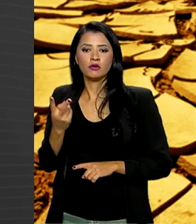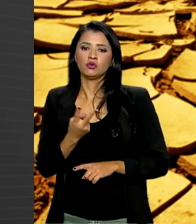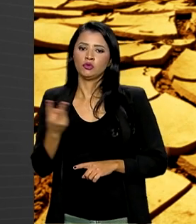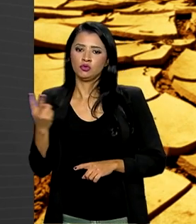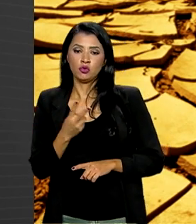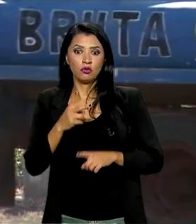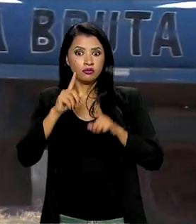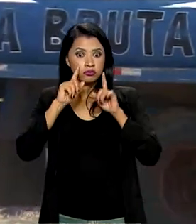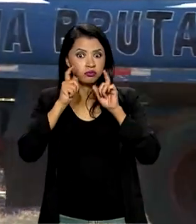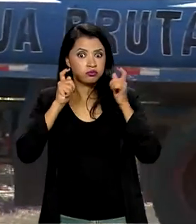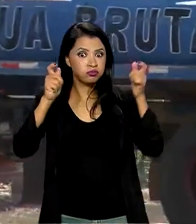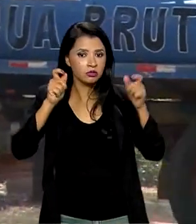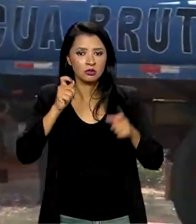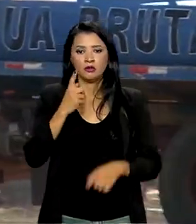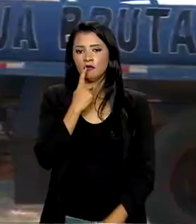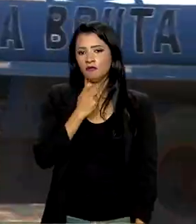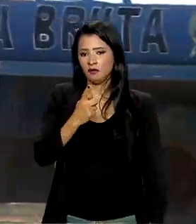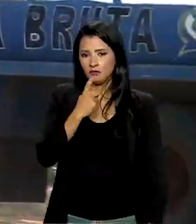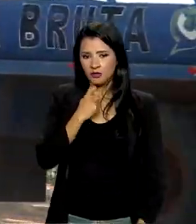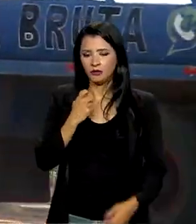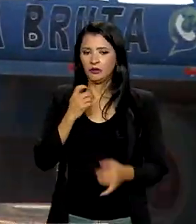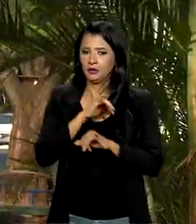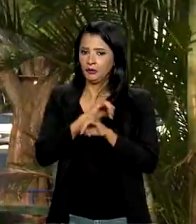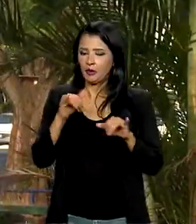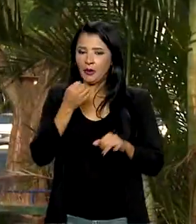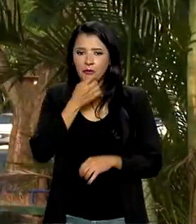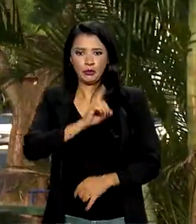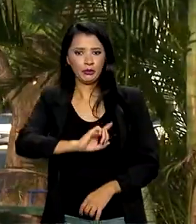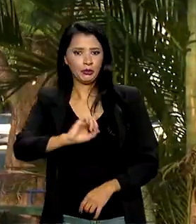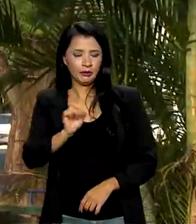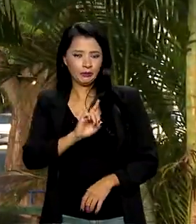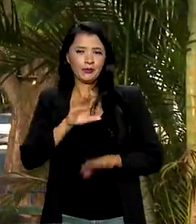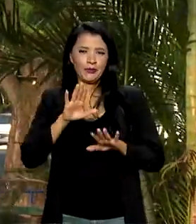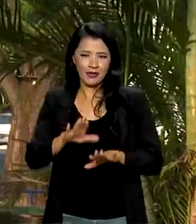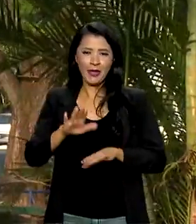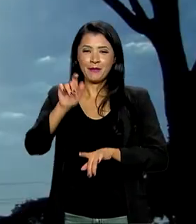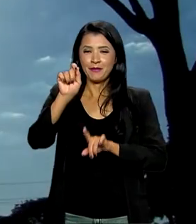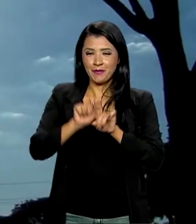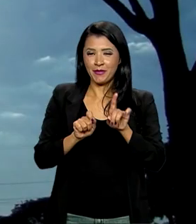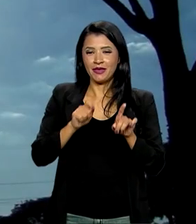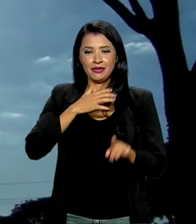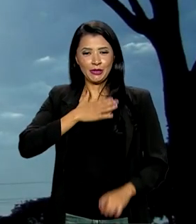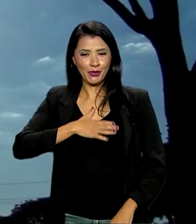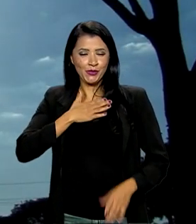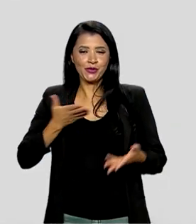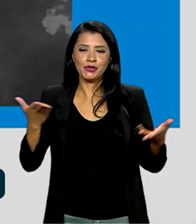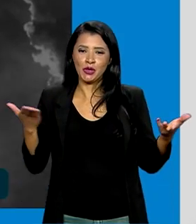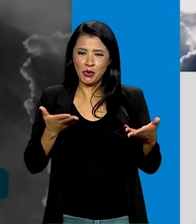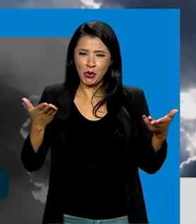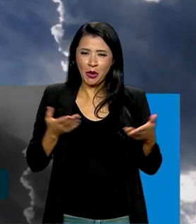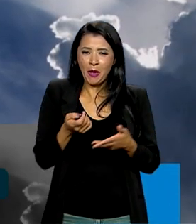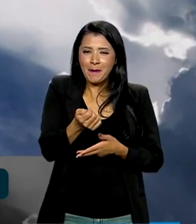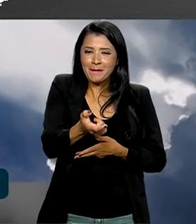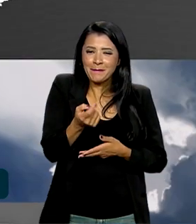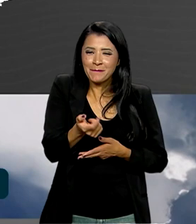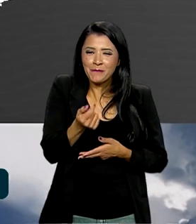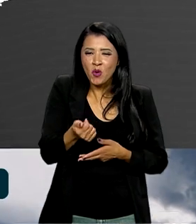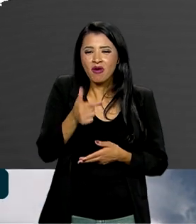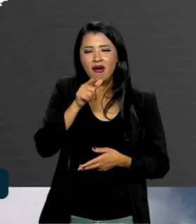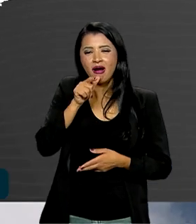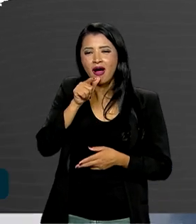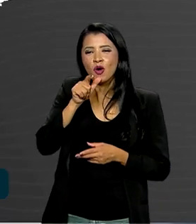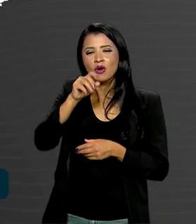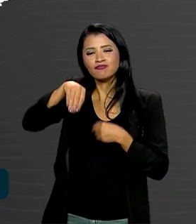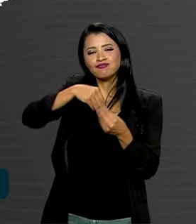alerta vermelho. E as notícias não são boas. Pelo menos neste mês de agosto, as baixas umidades devem continuar.